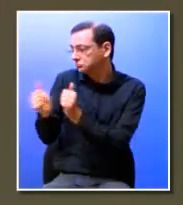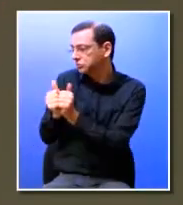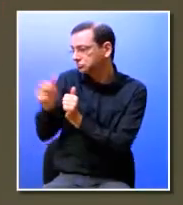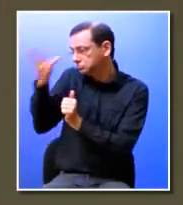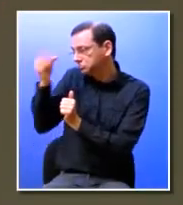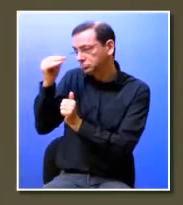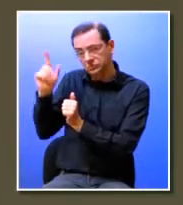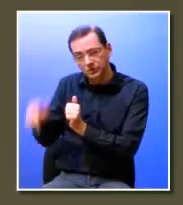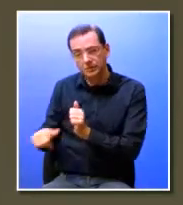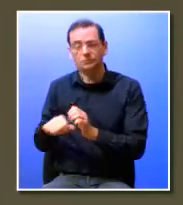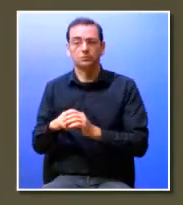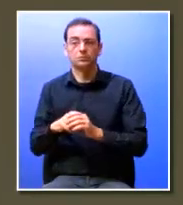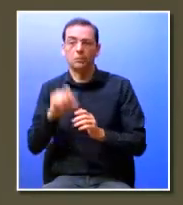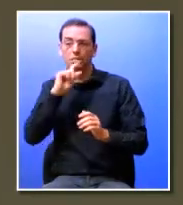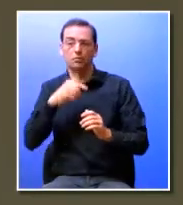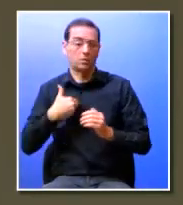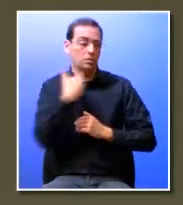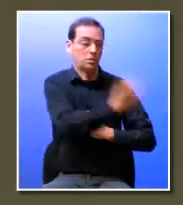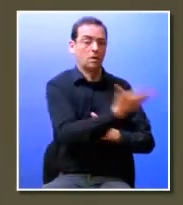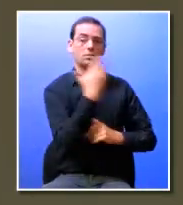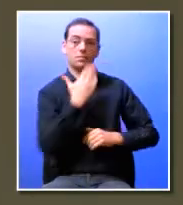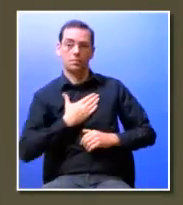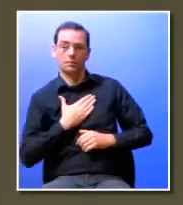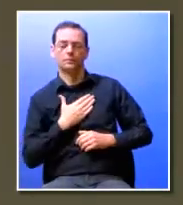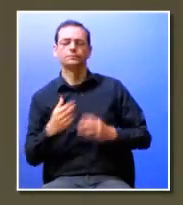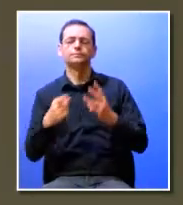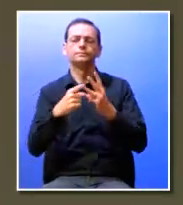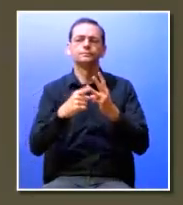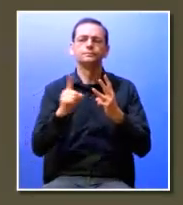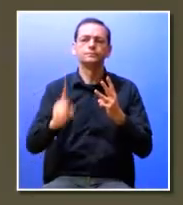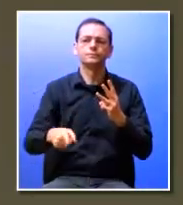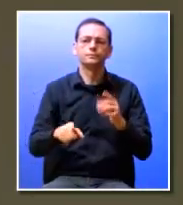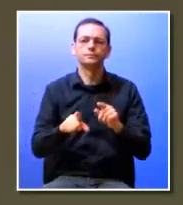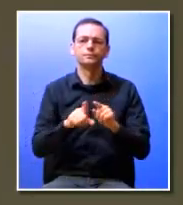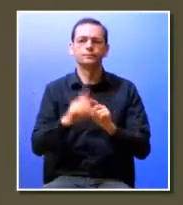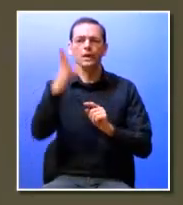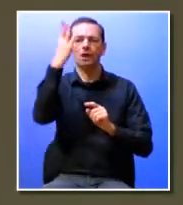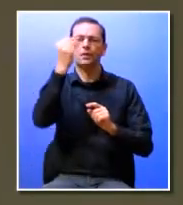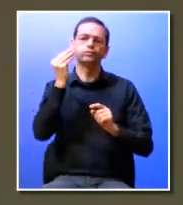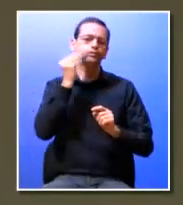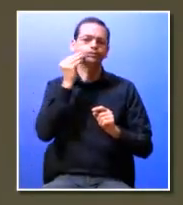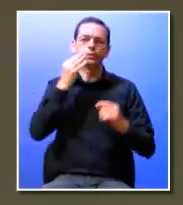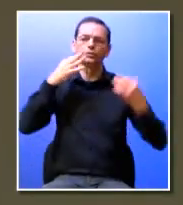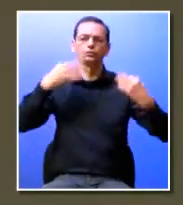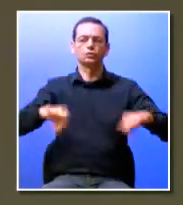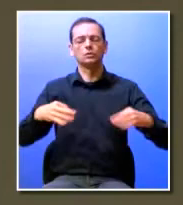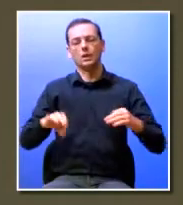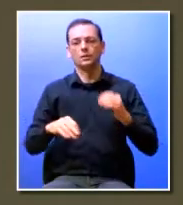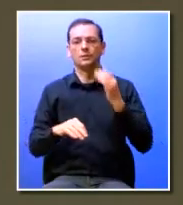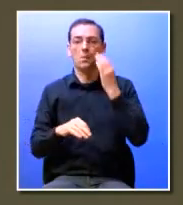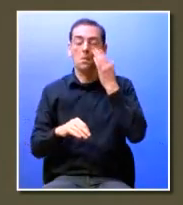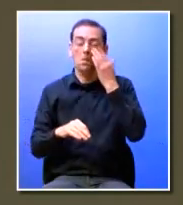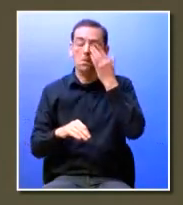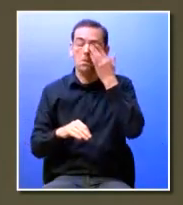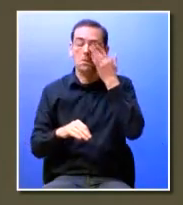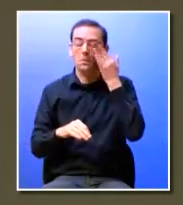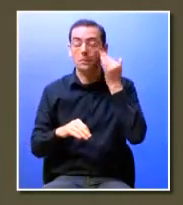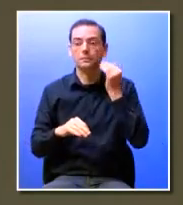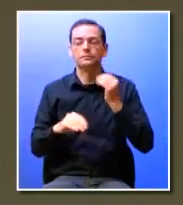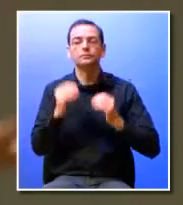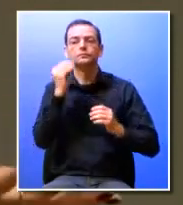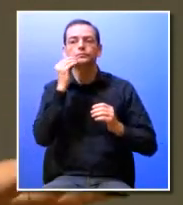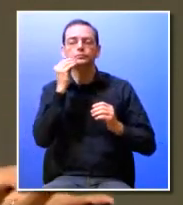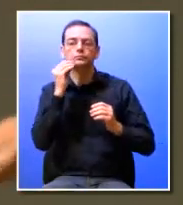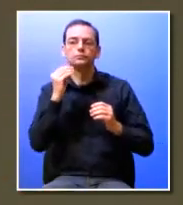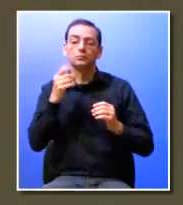fazer shadowing por exemplo e o último os 10% são então a aprendizagem formal ou a formação formal e esta formação formal pode ser